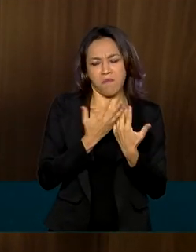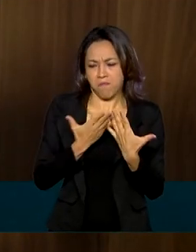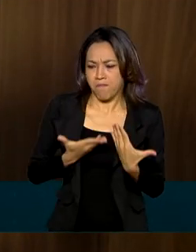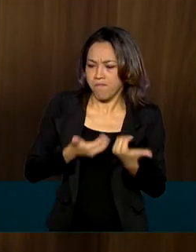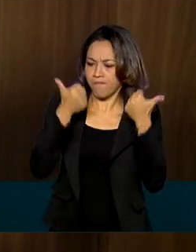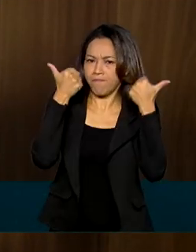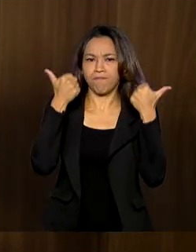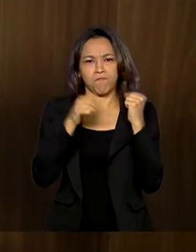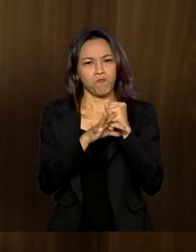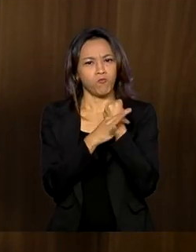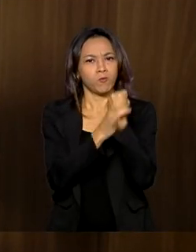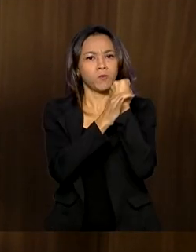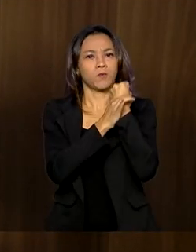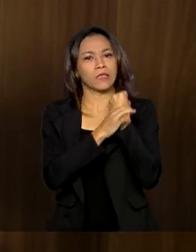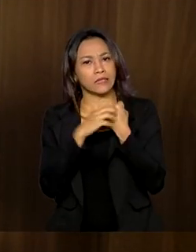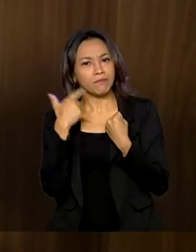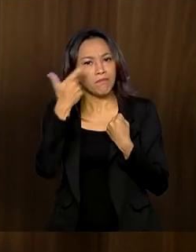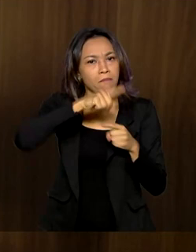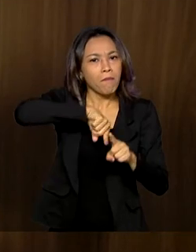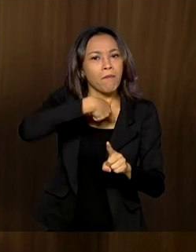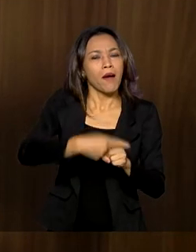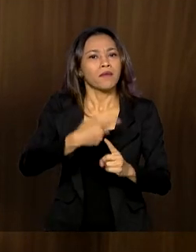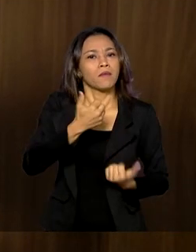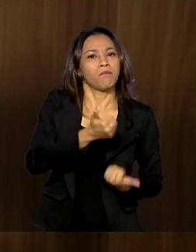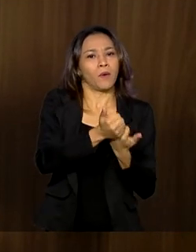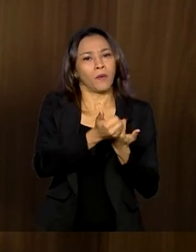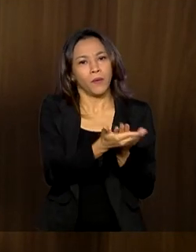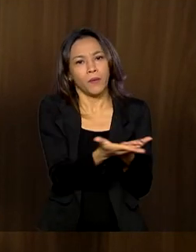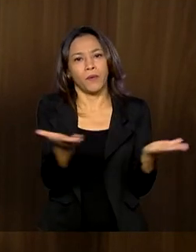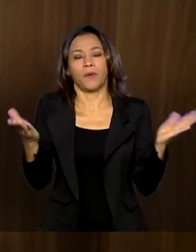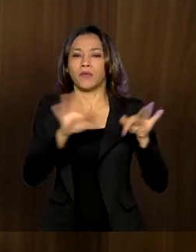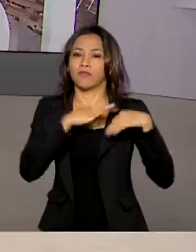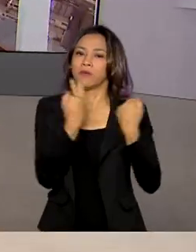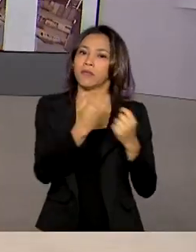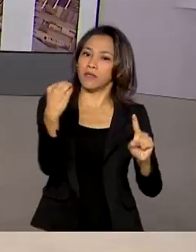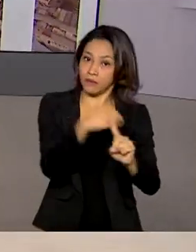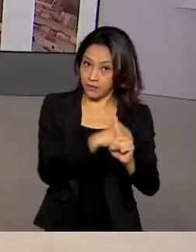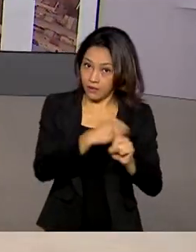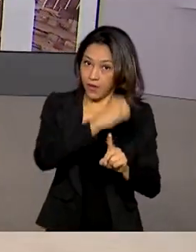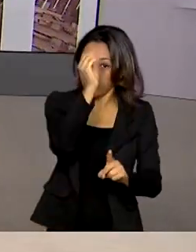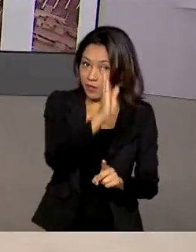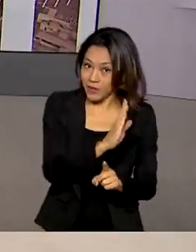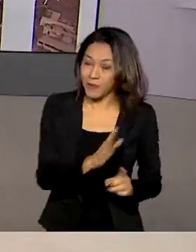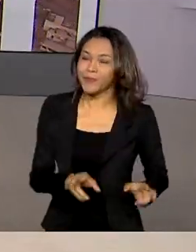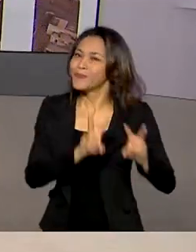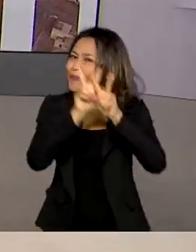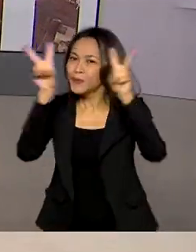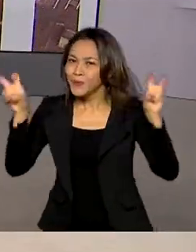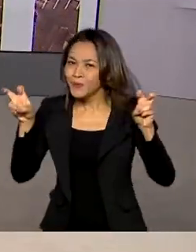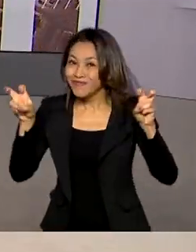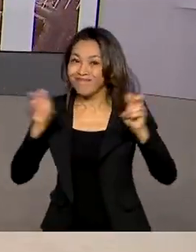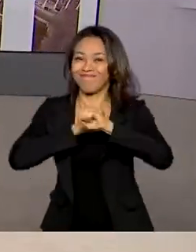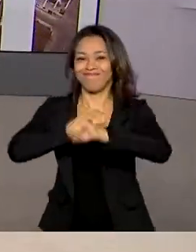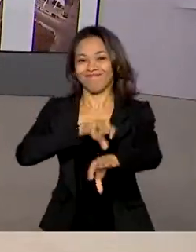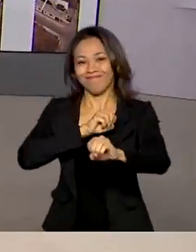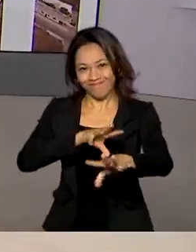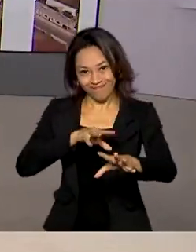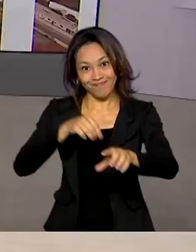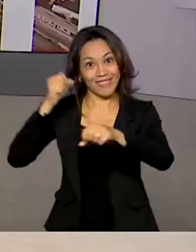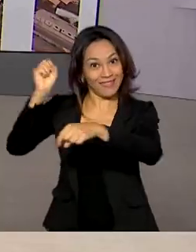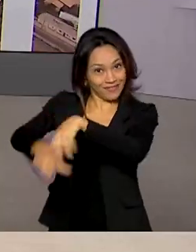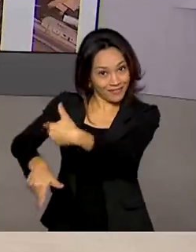para que possa dar mais assistência à família dos vulneráveis no Brasil. Vamos falar de educação e emprego.